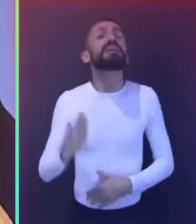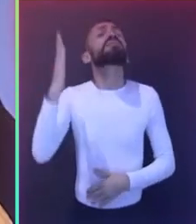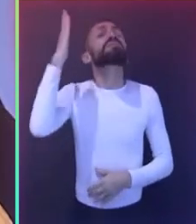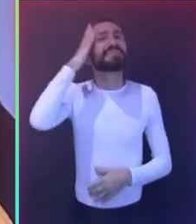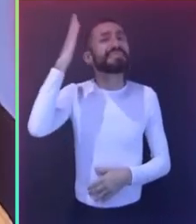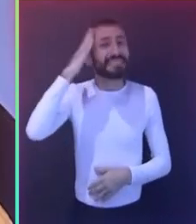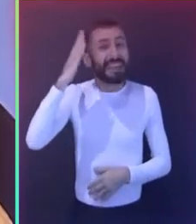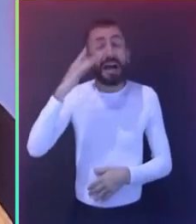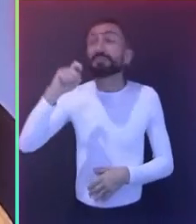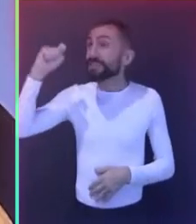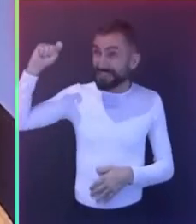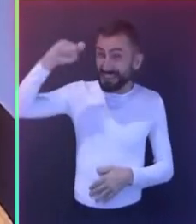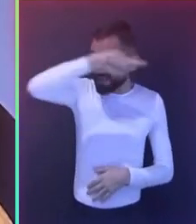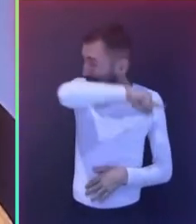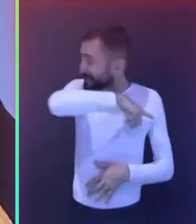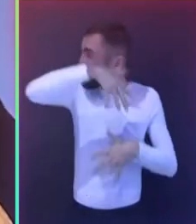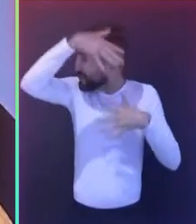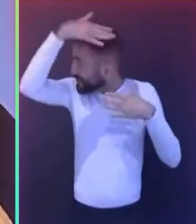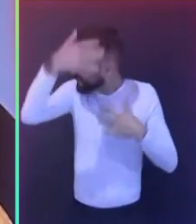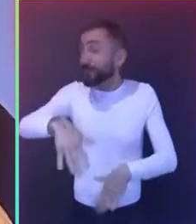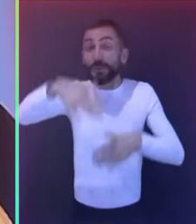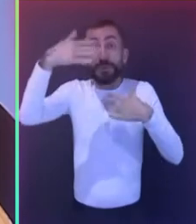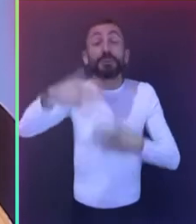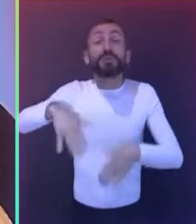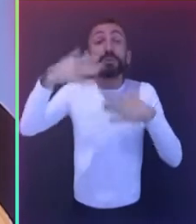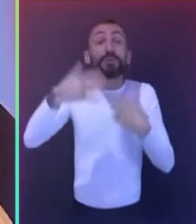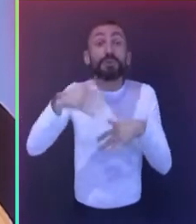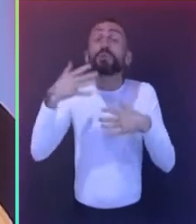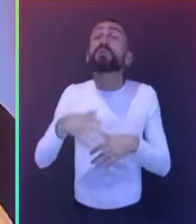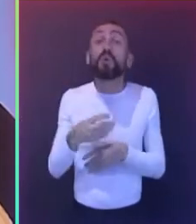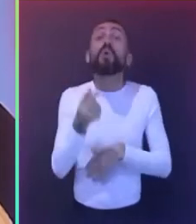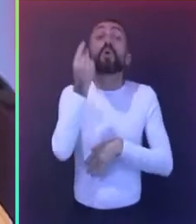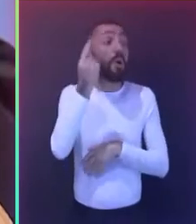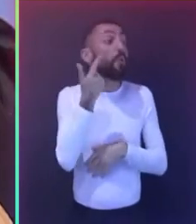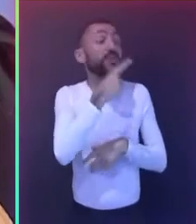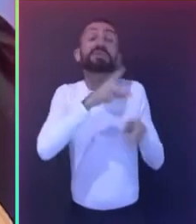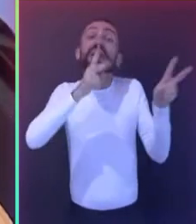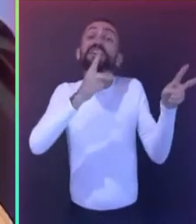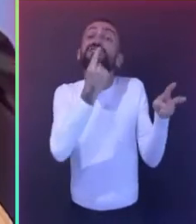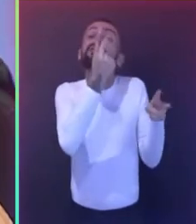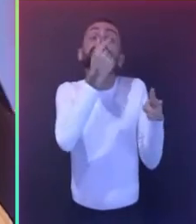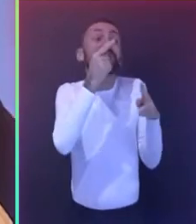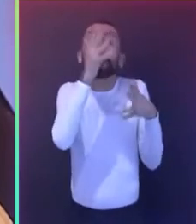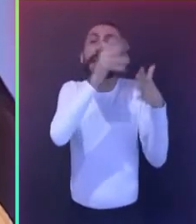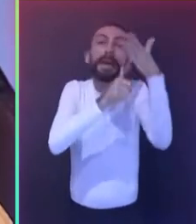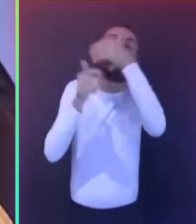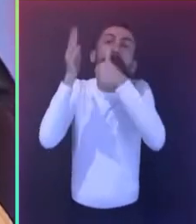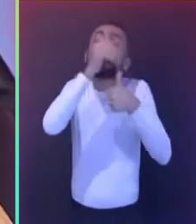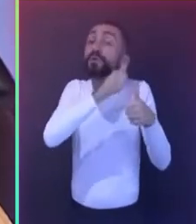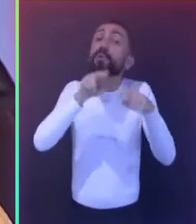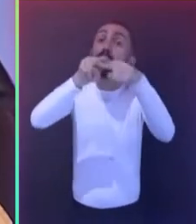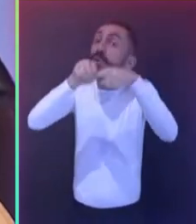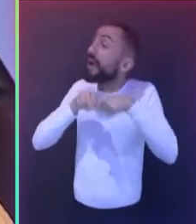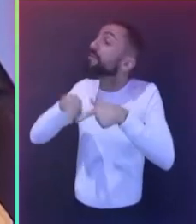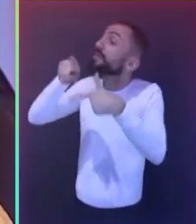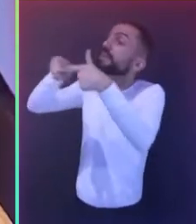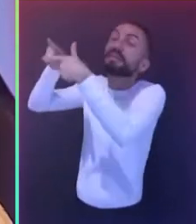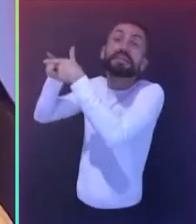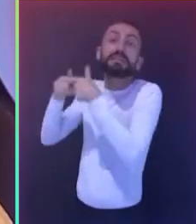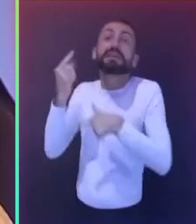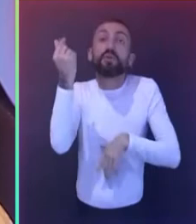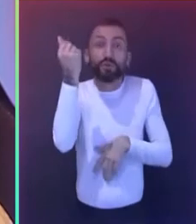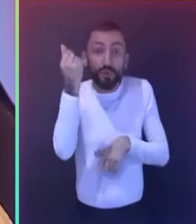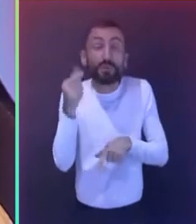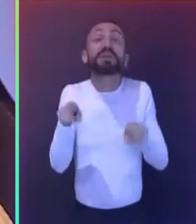desafios gigantes pela frente. A sustentabilidade financeira diante da crise econômica e a urgência na